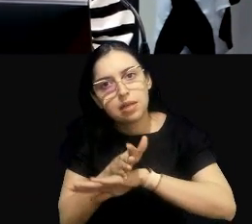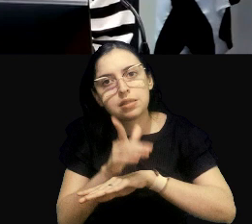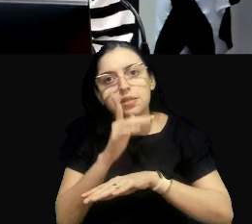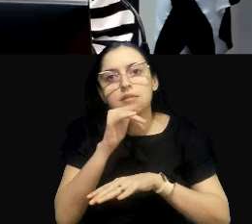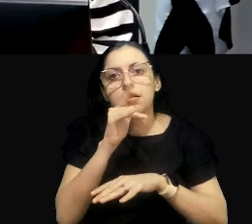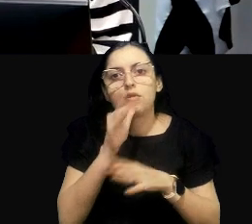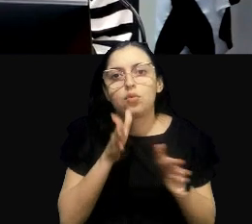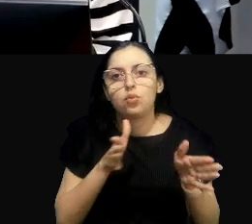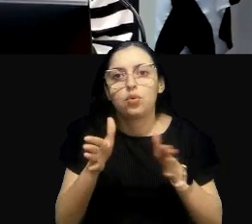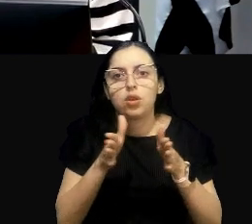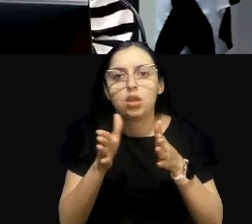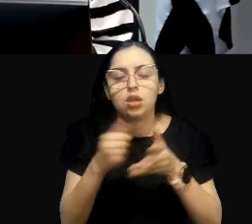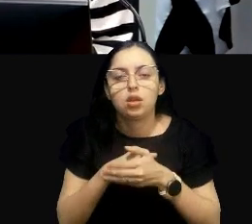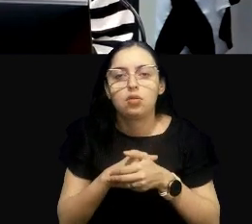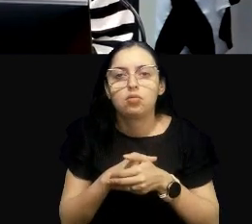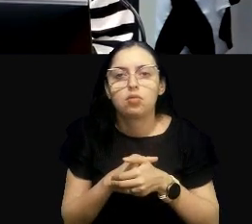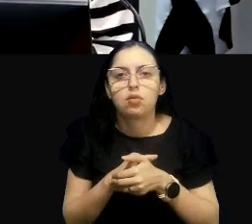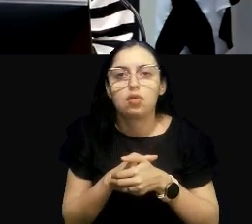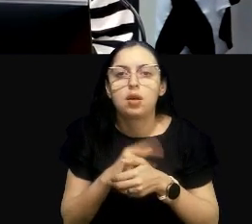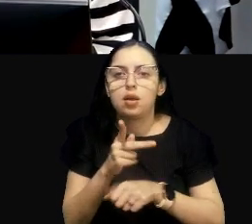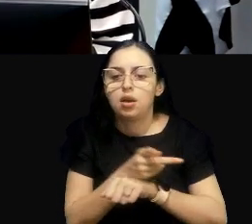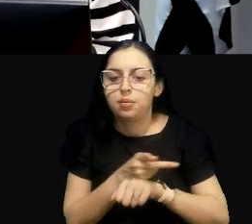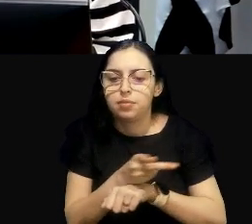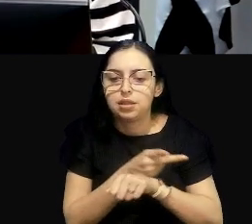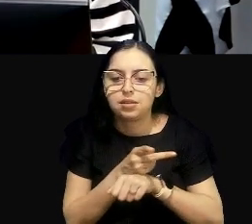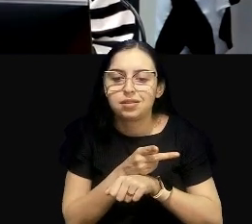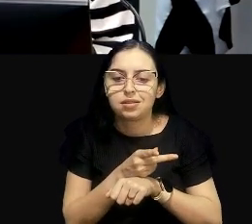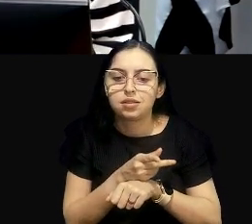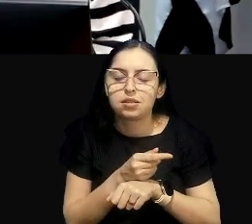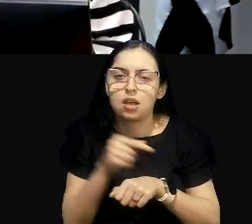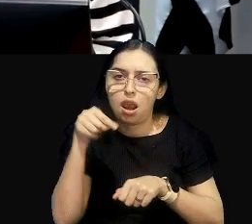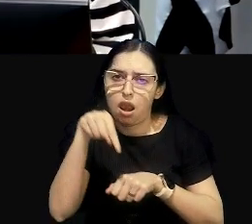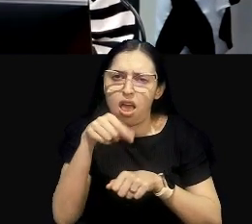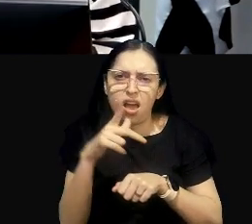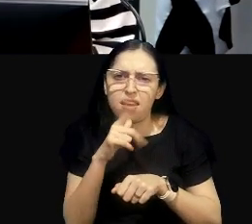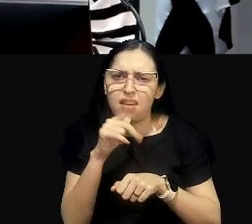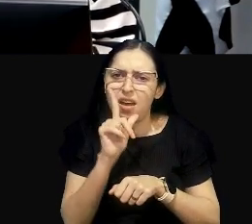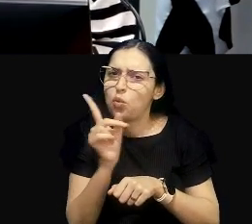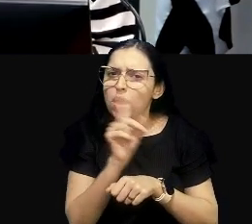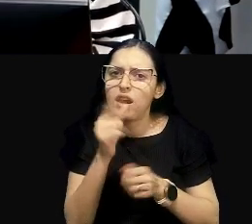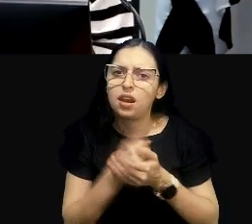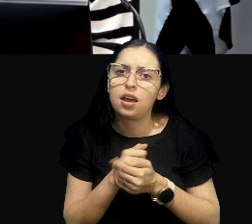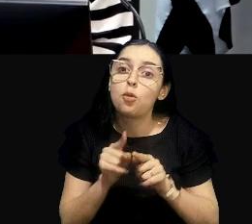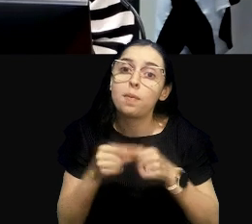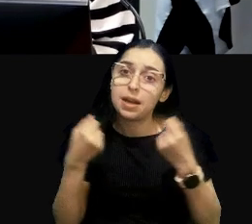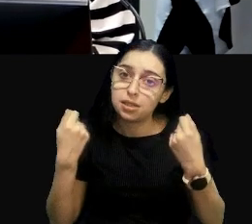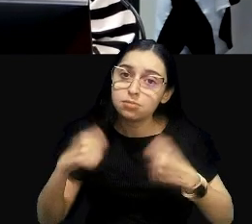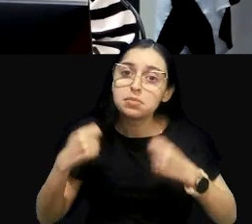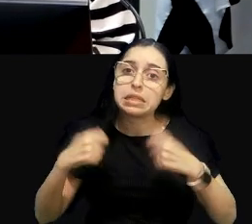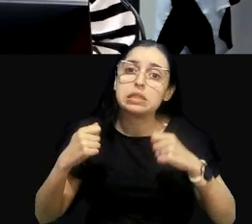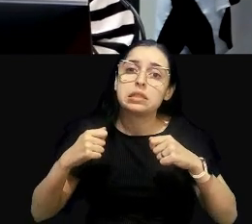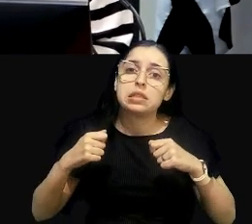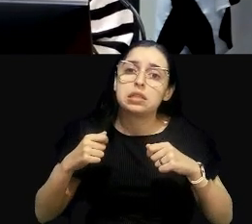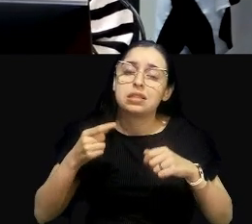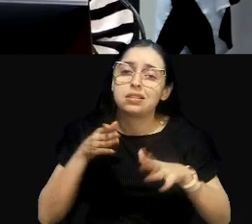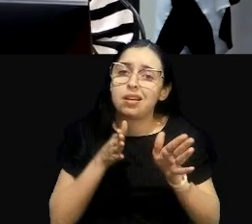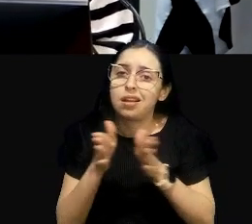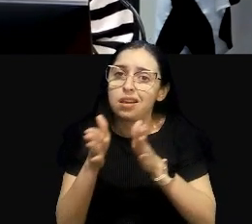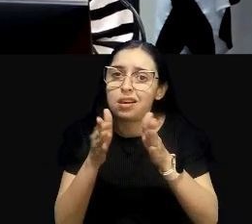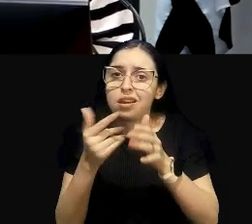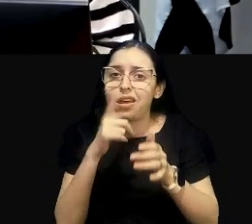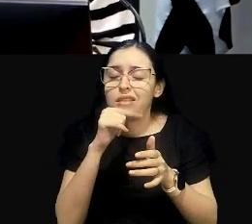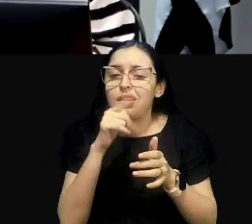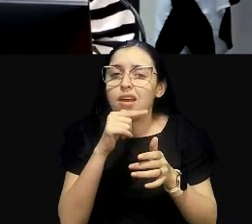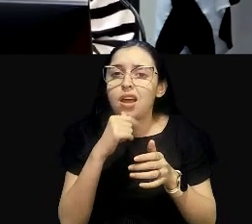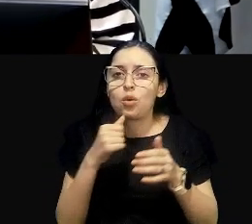fazer o levantamento lá. Mas, não é nada. Mas, você precisa, porque aquela rio está afetando a área indireta, que seria o nosso